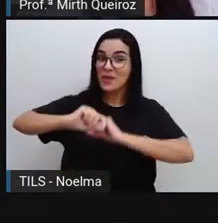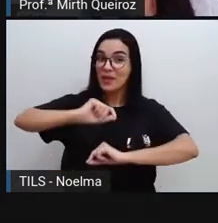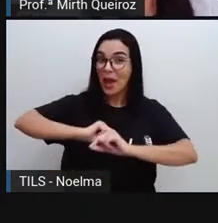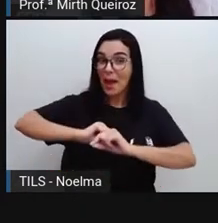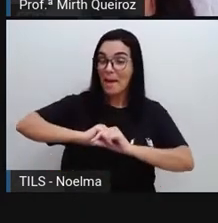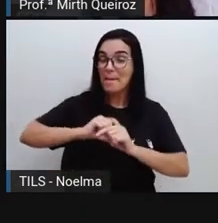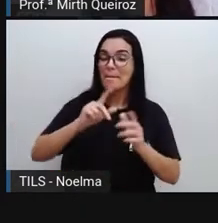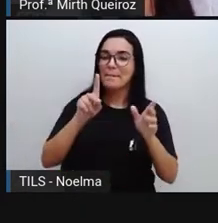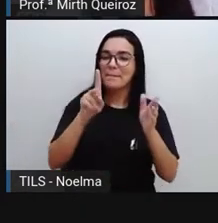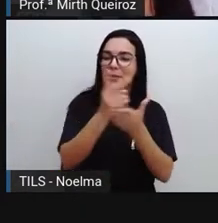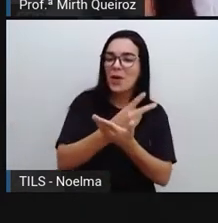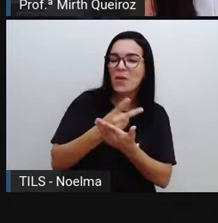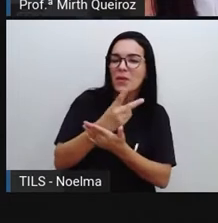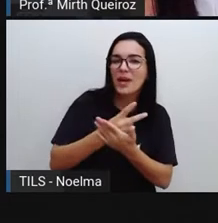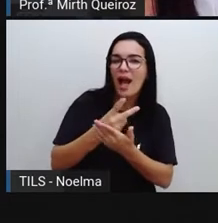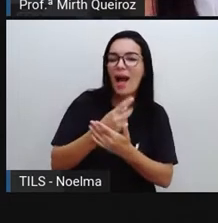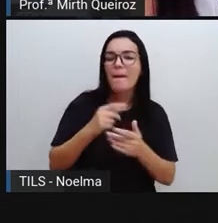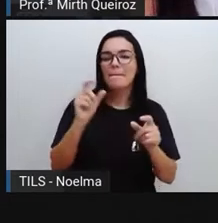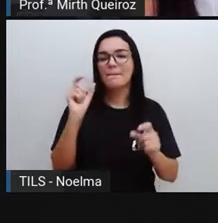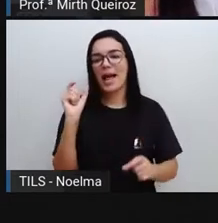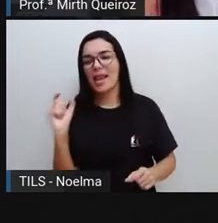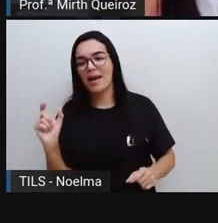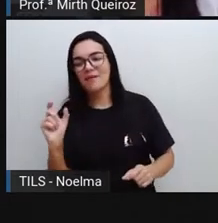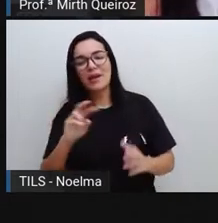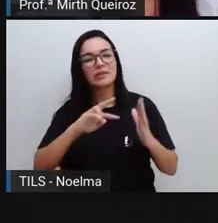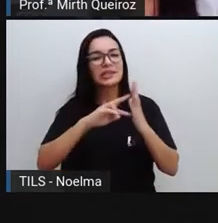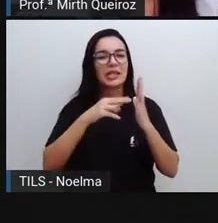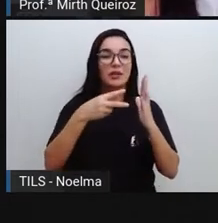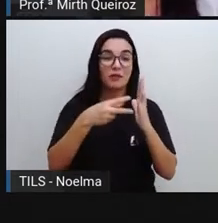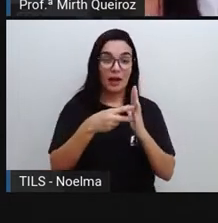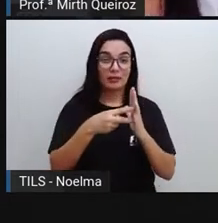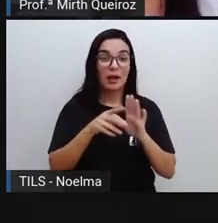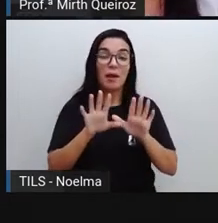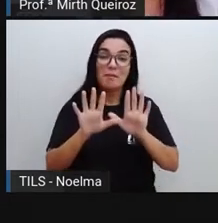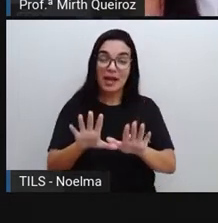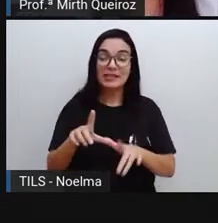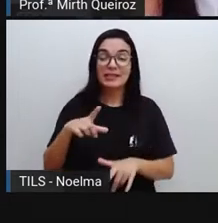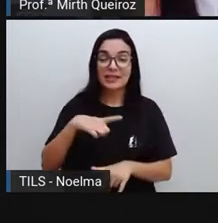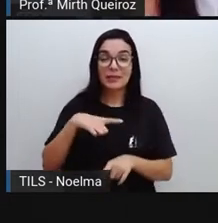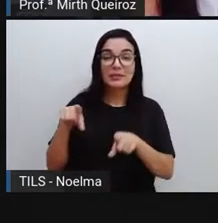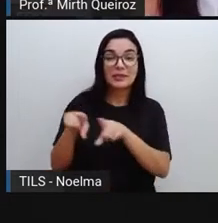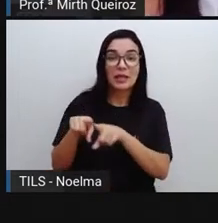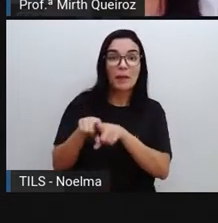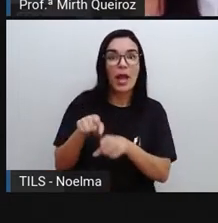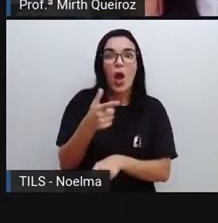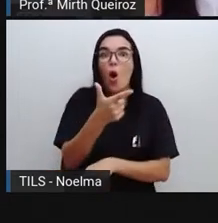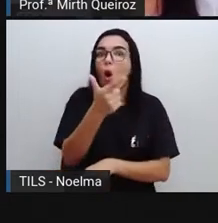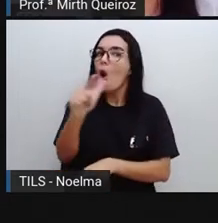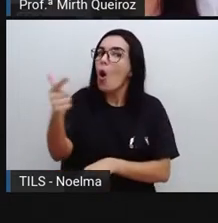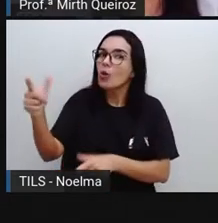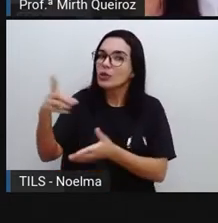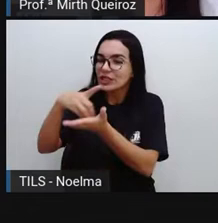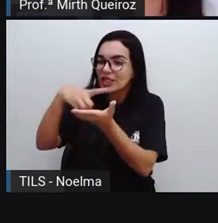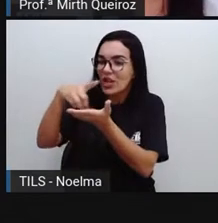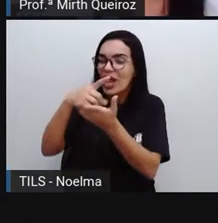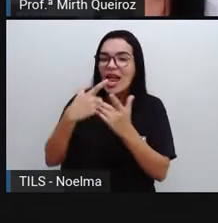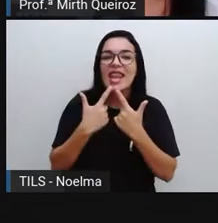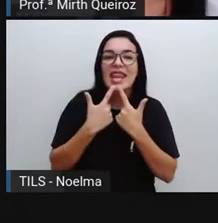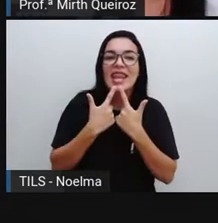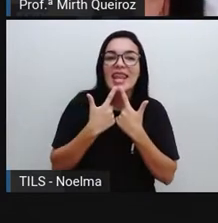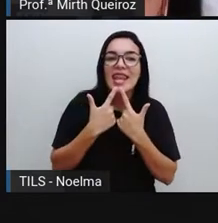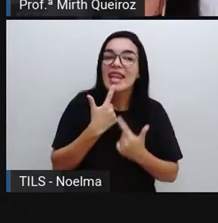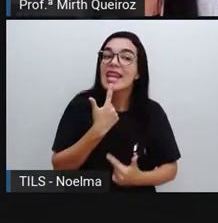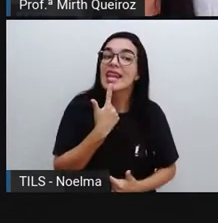ali o que é o significado de uma palavra. Mas nós também temos o dicionário de outras línguas para a gente